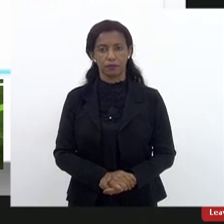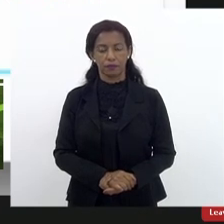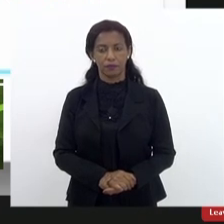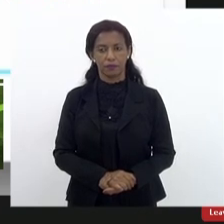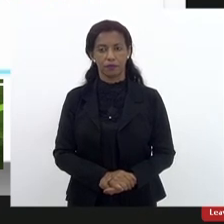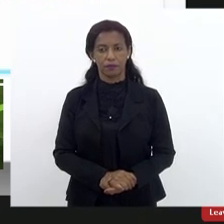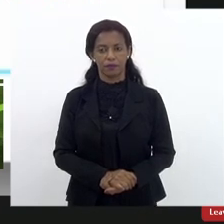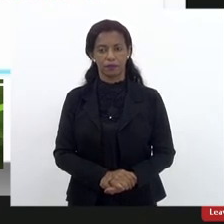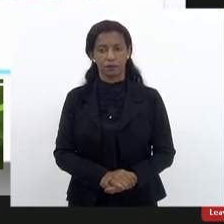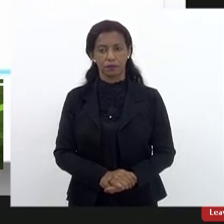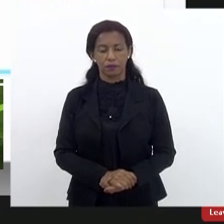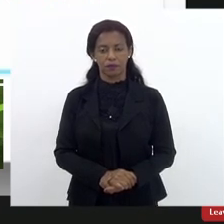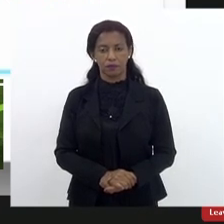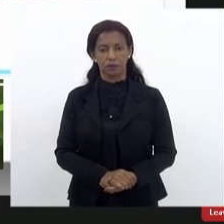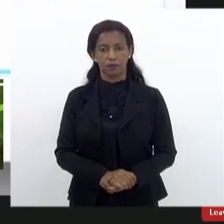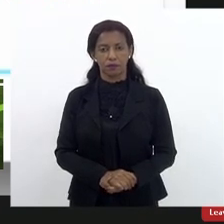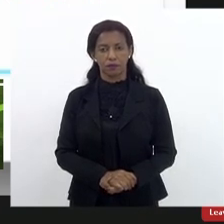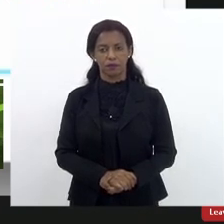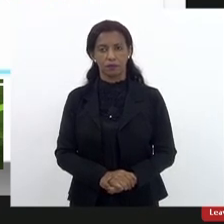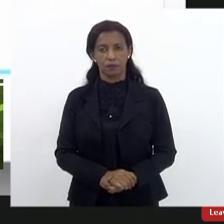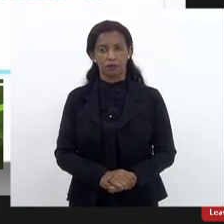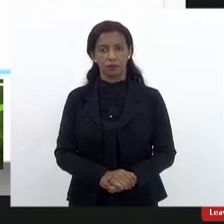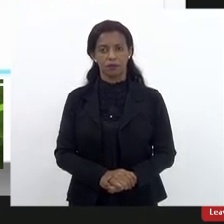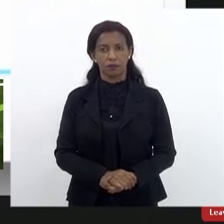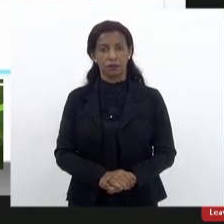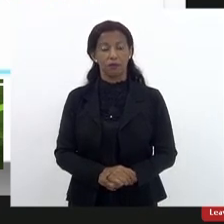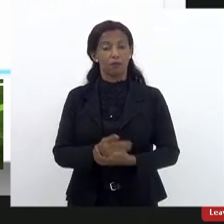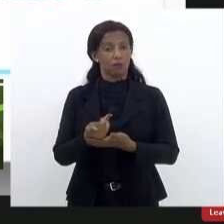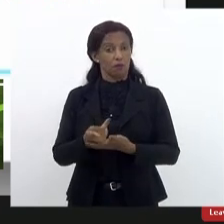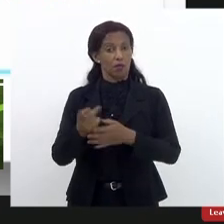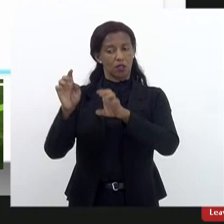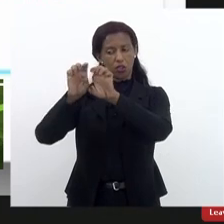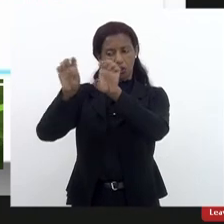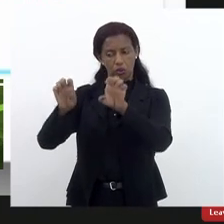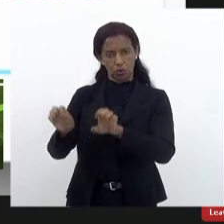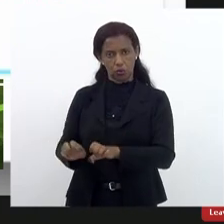Com relação à questão financeira estrutural,